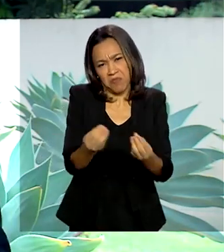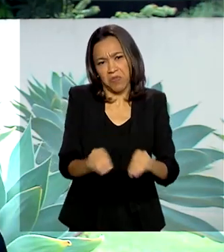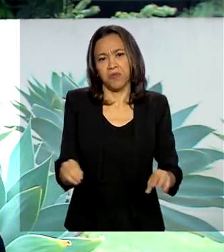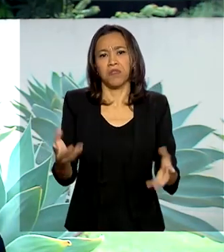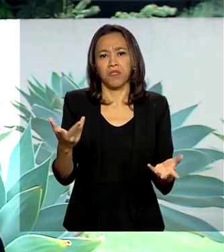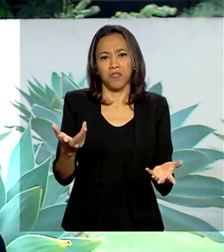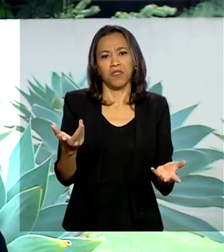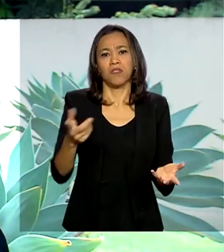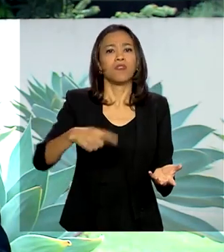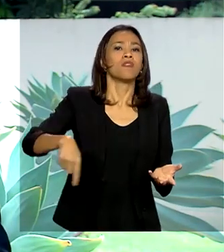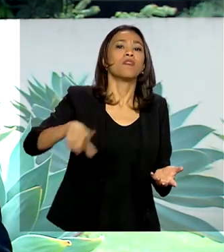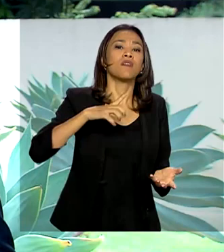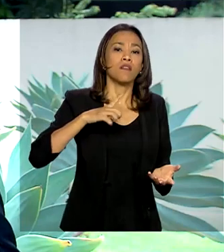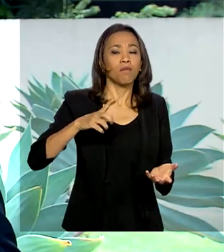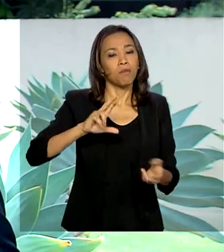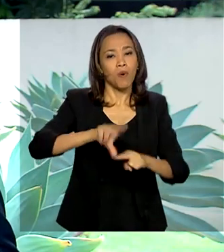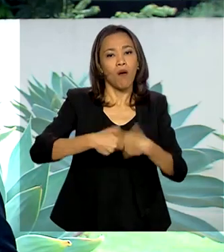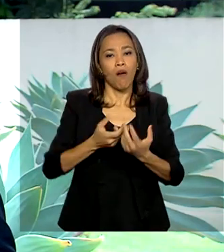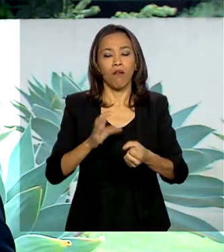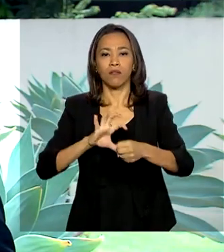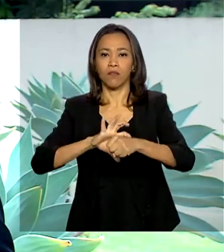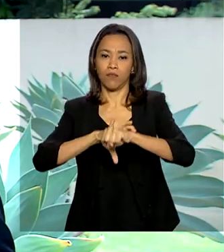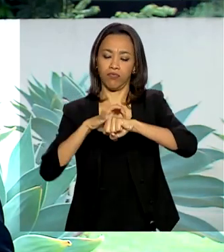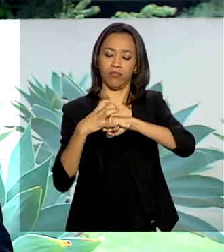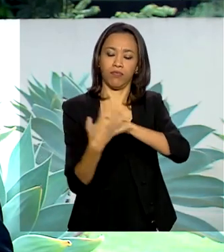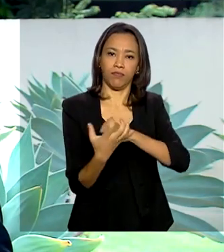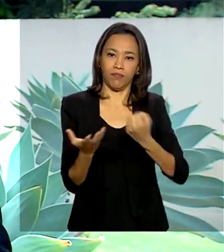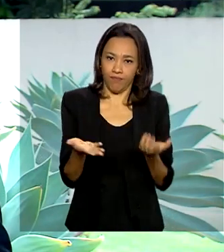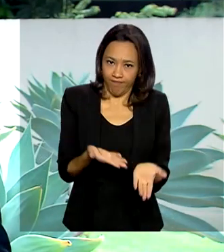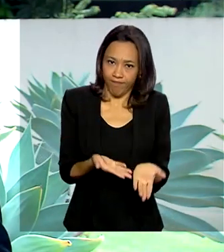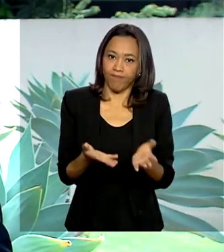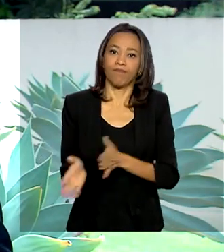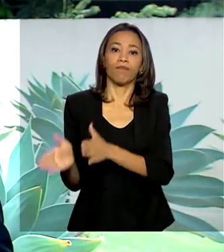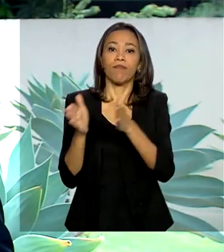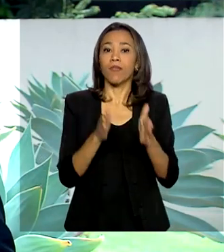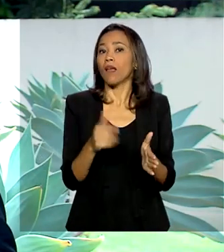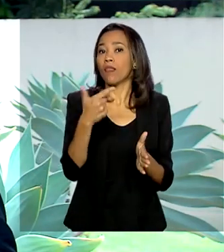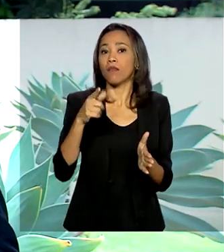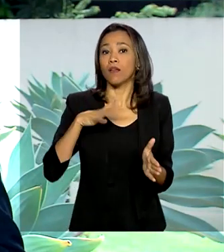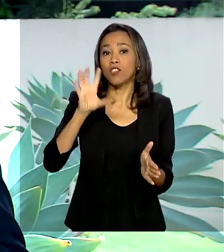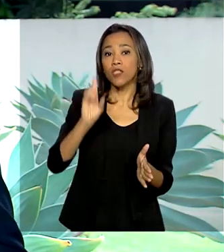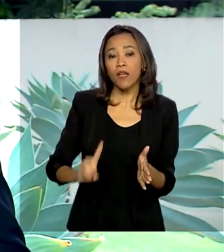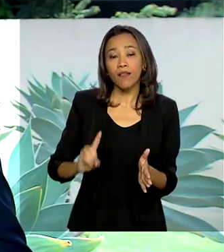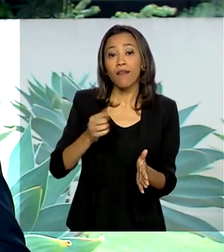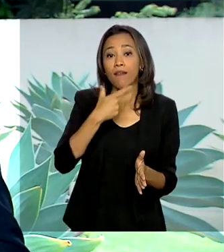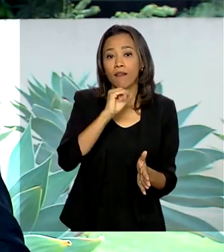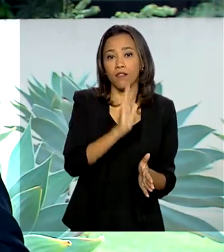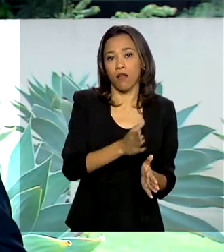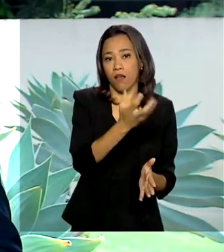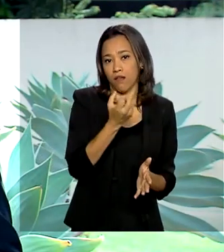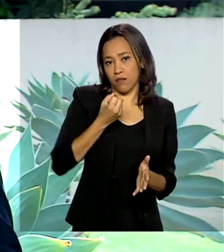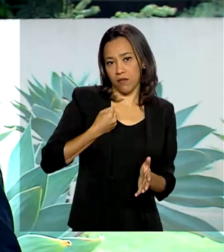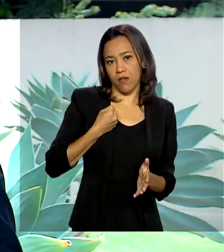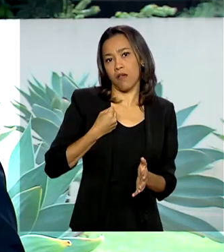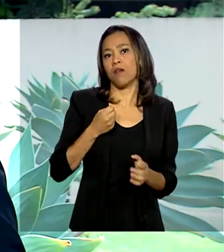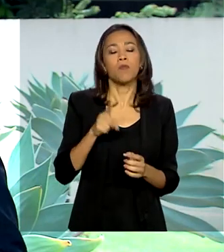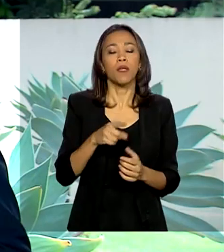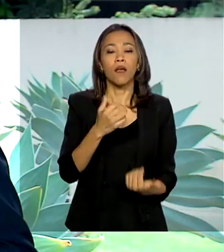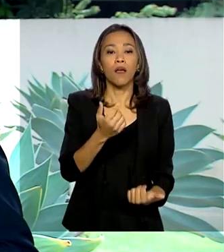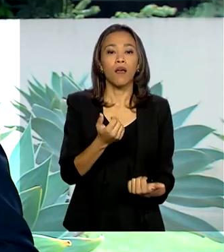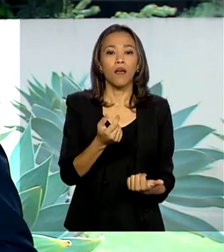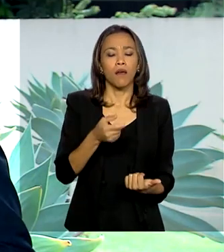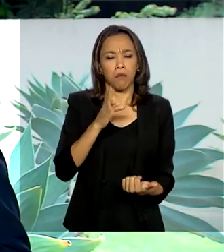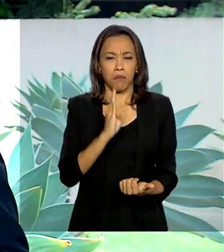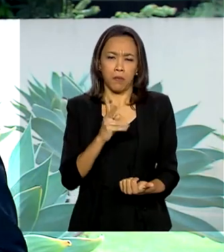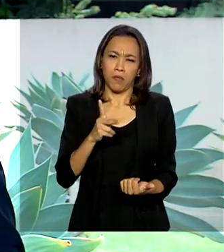provocados pela epidemia do novo coronavírus. Não terá à ajuda quem já recebe algum benefício assistencial